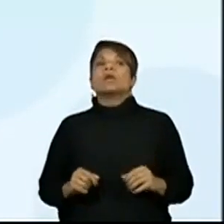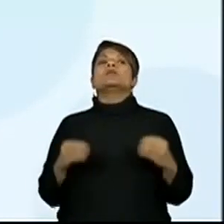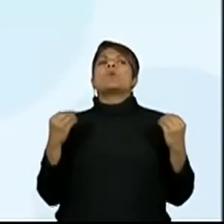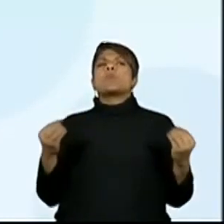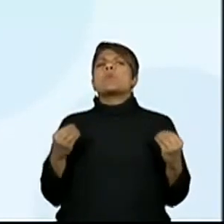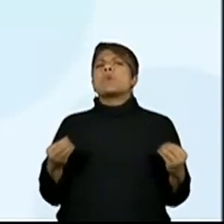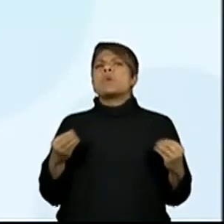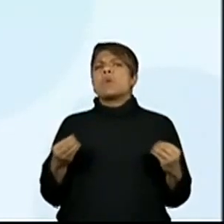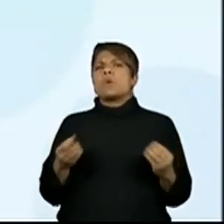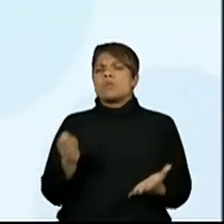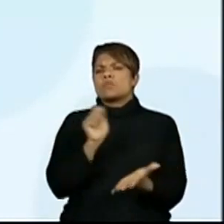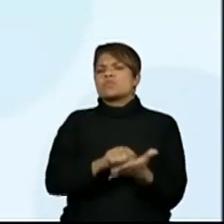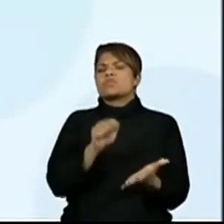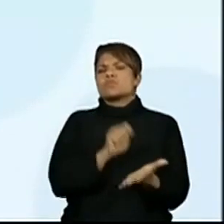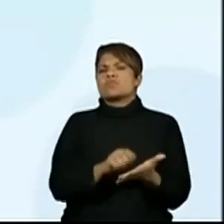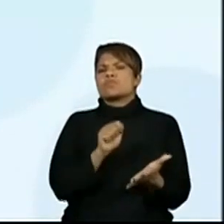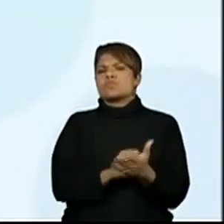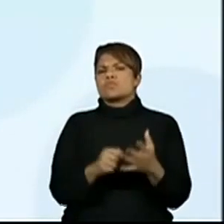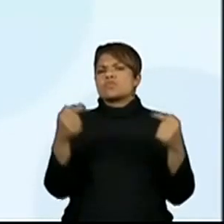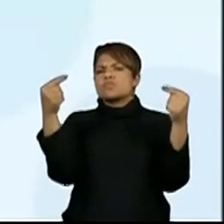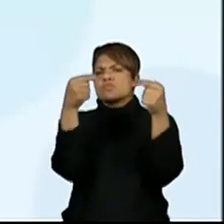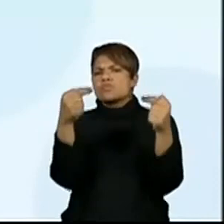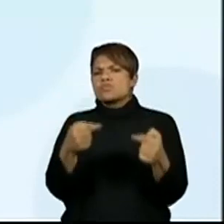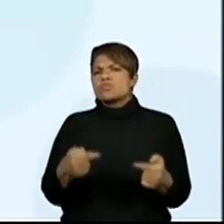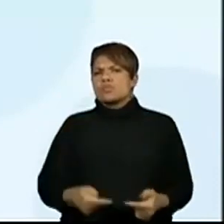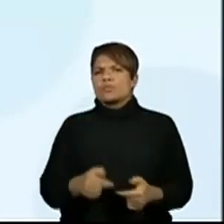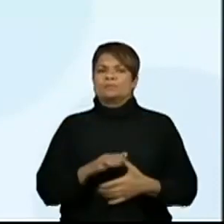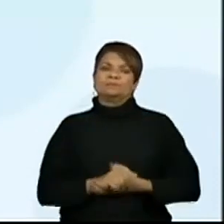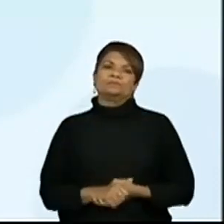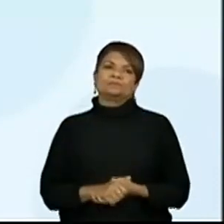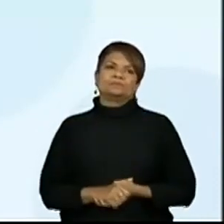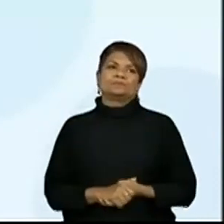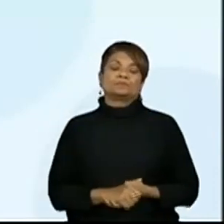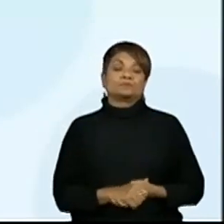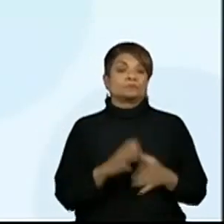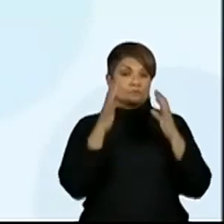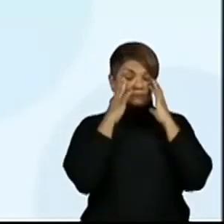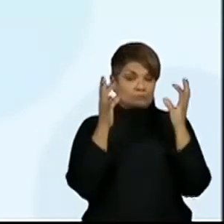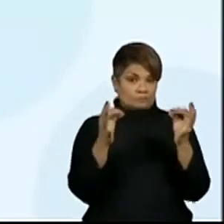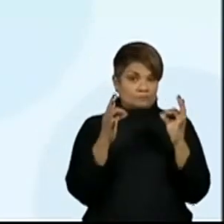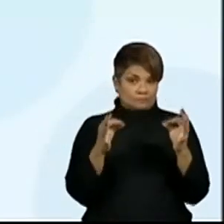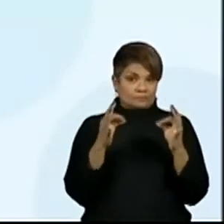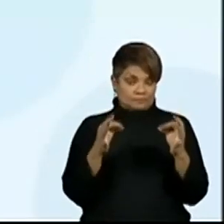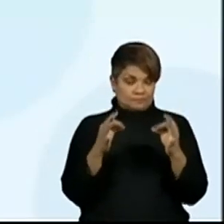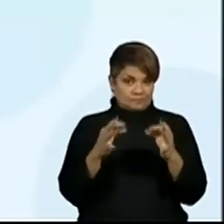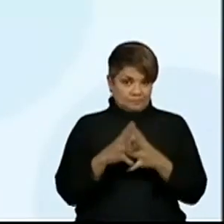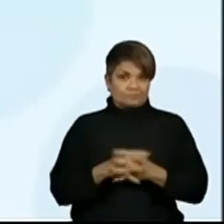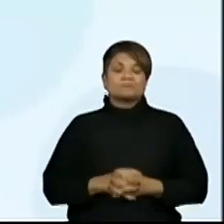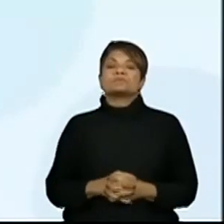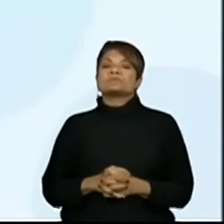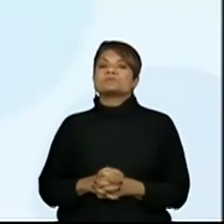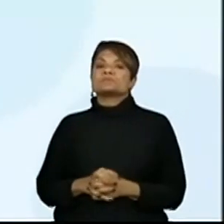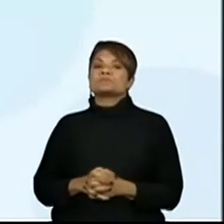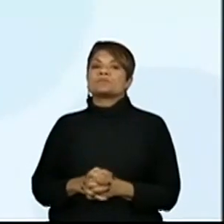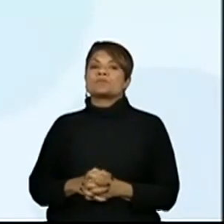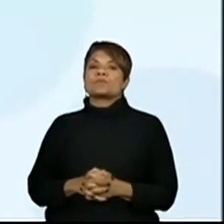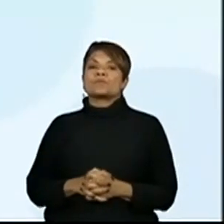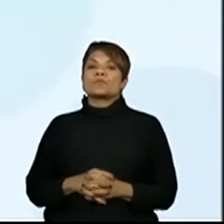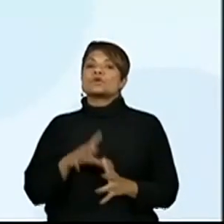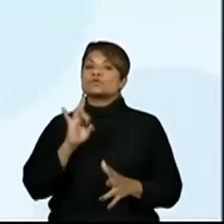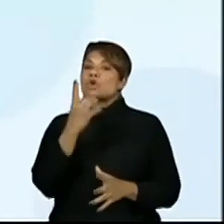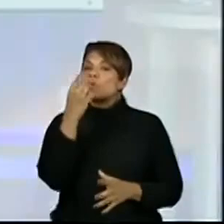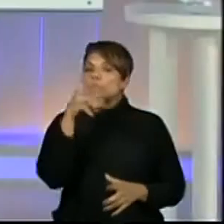escritas respectivamente? Eu vou chamar a atenção aqui, ó. Só um minutinho.